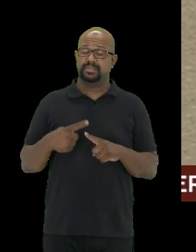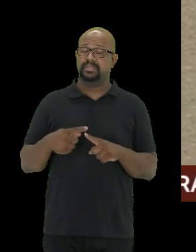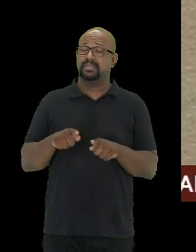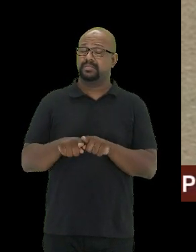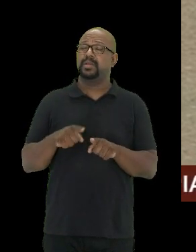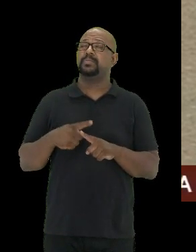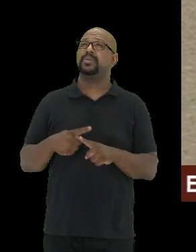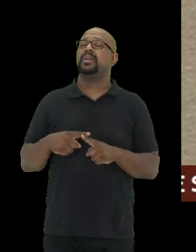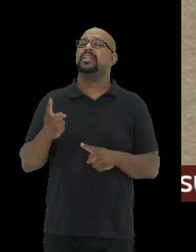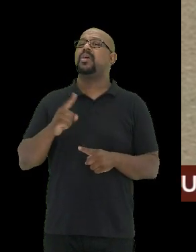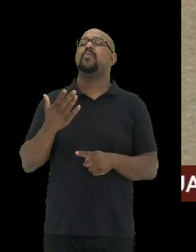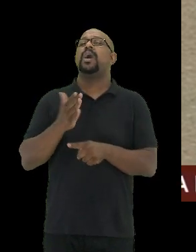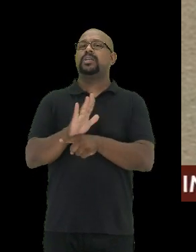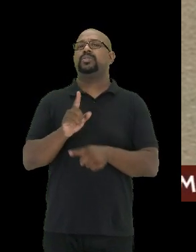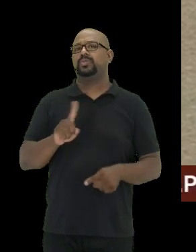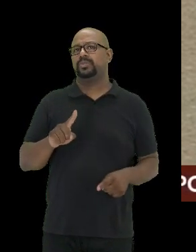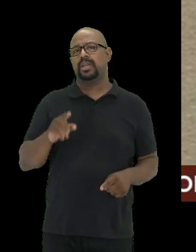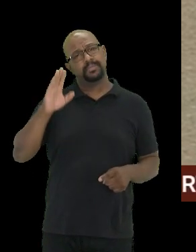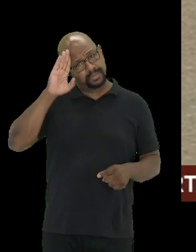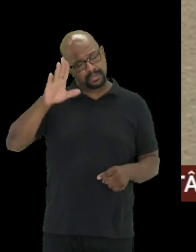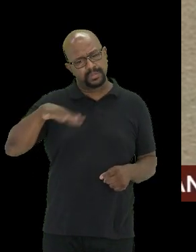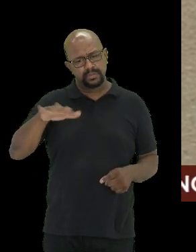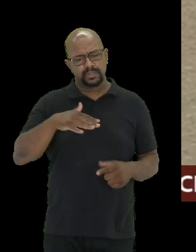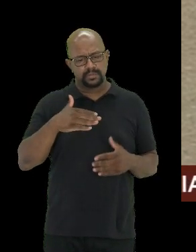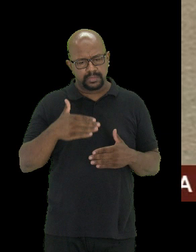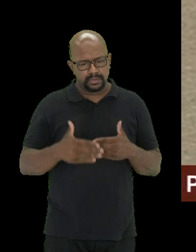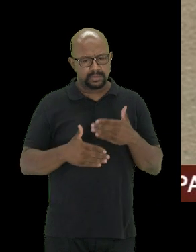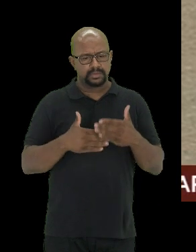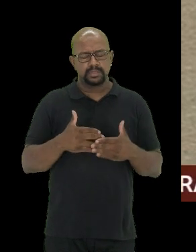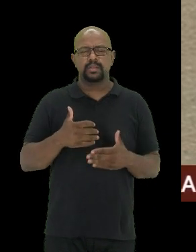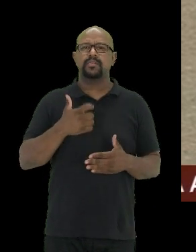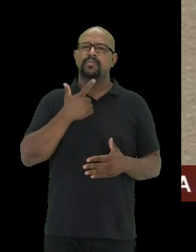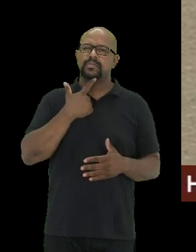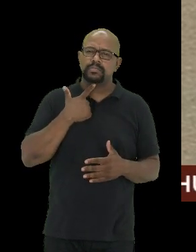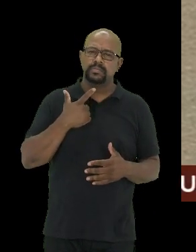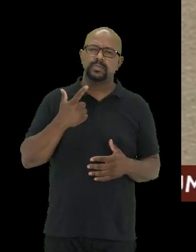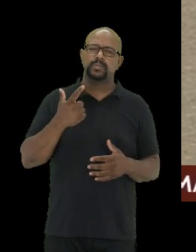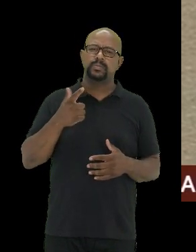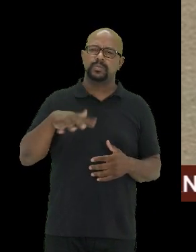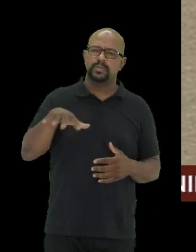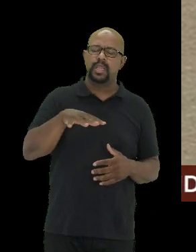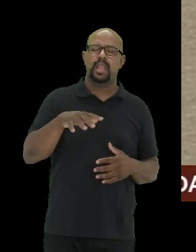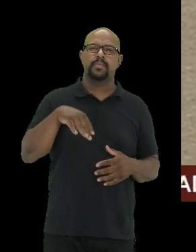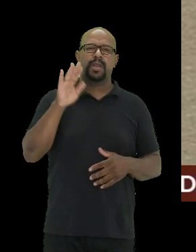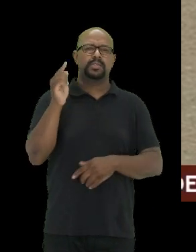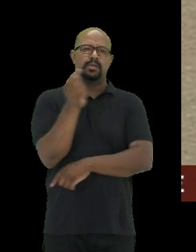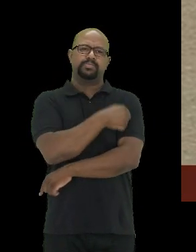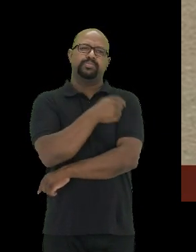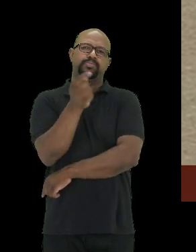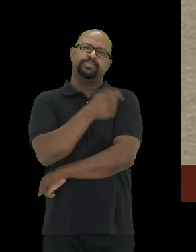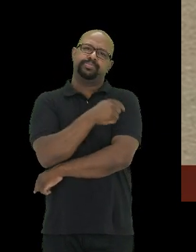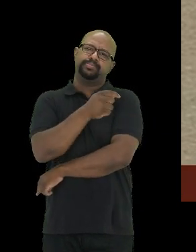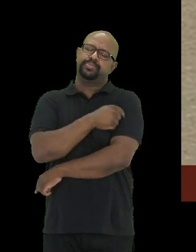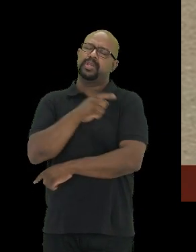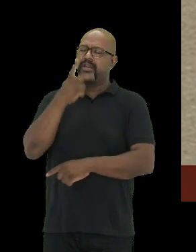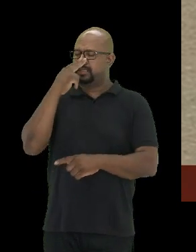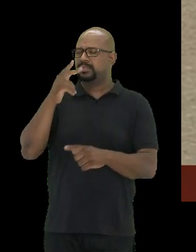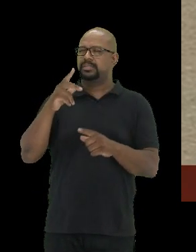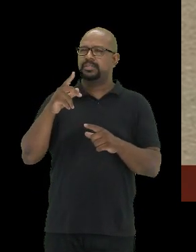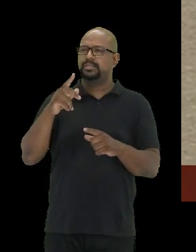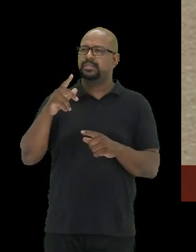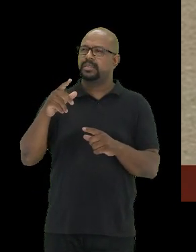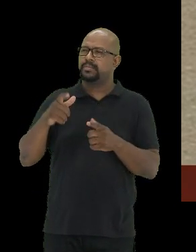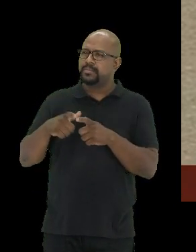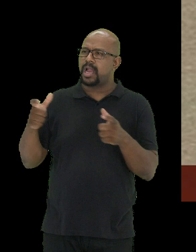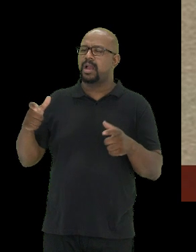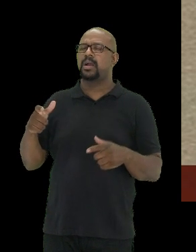ajuda, porque à medida que você tiver locais no mundo em a cobertura vacinal esteja mais baixa e que